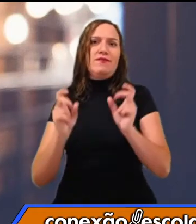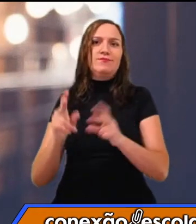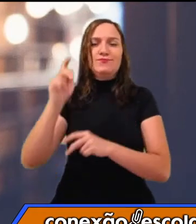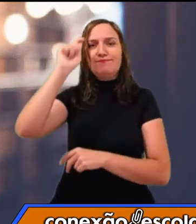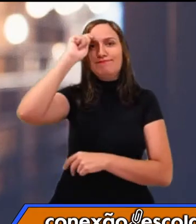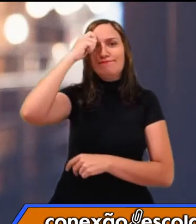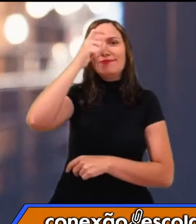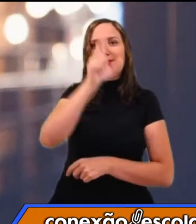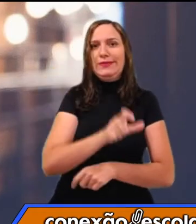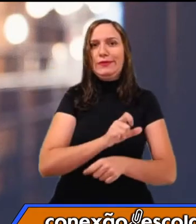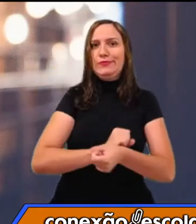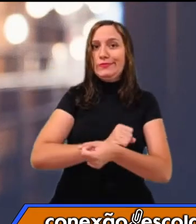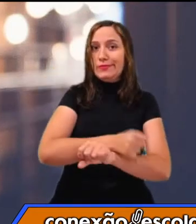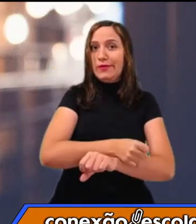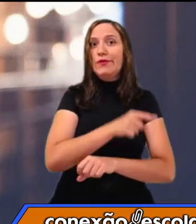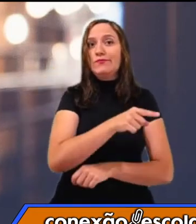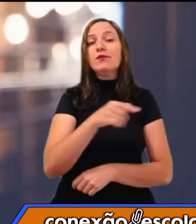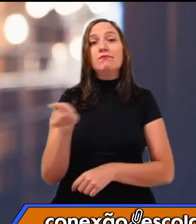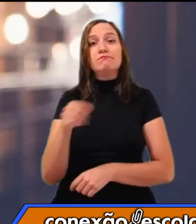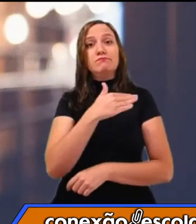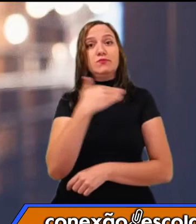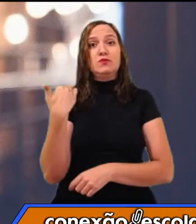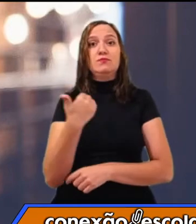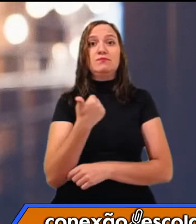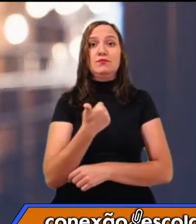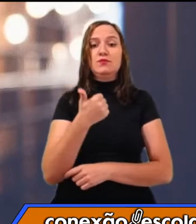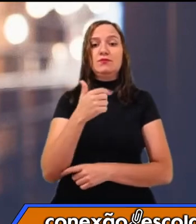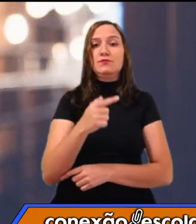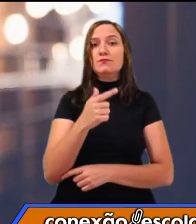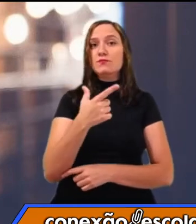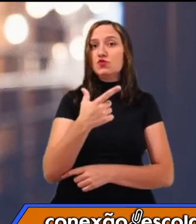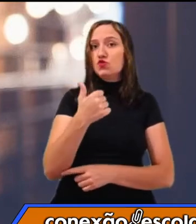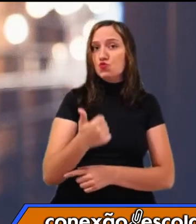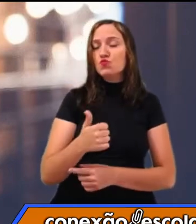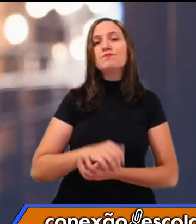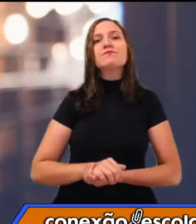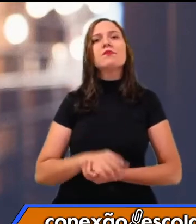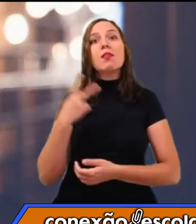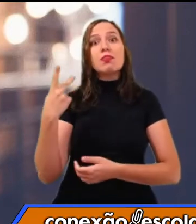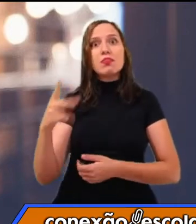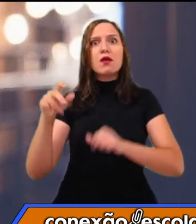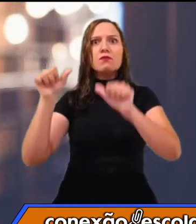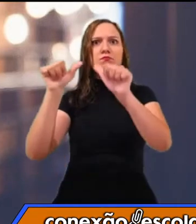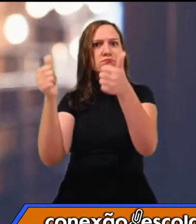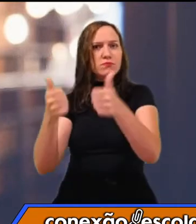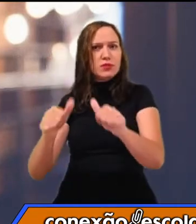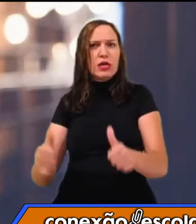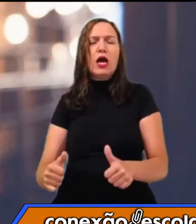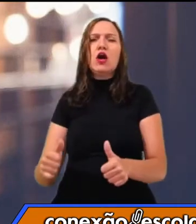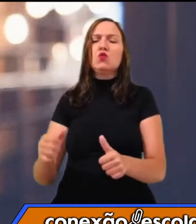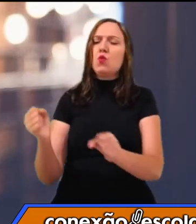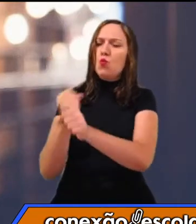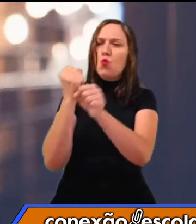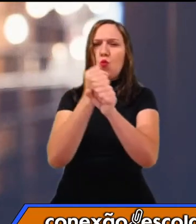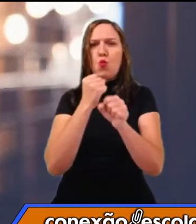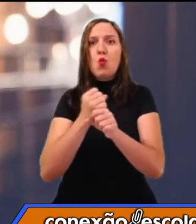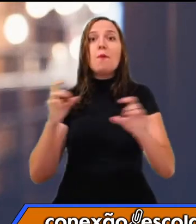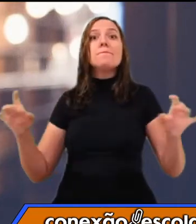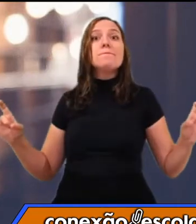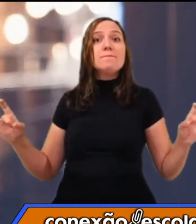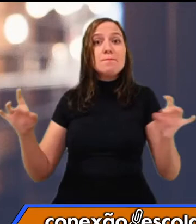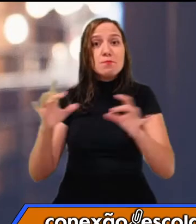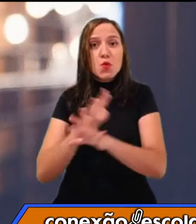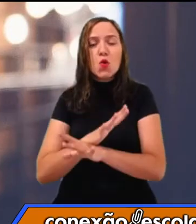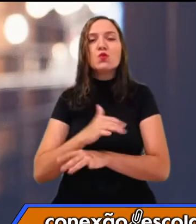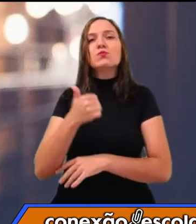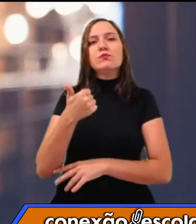1721. E essa estátua dele foi construída... Foi concluída a construção dela no ano